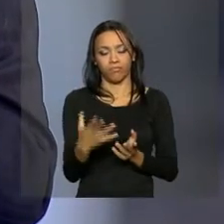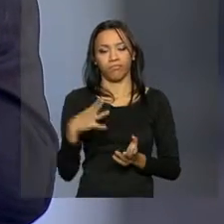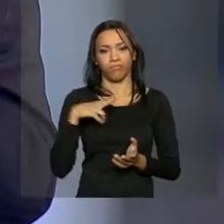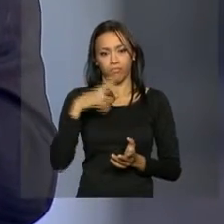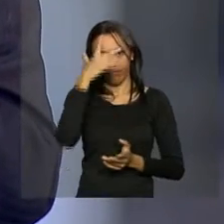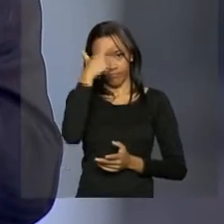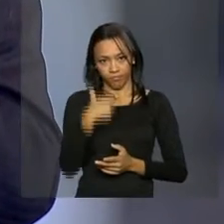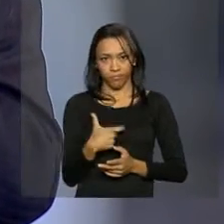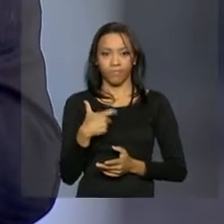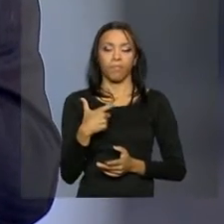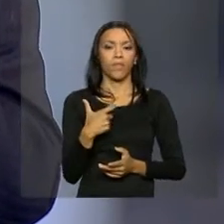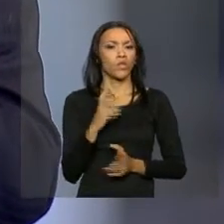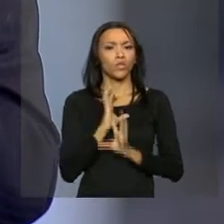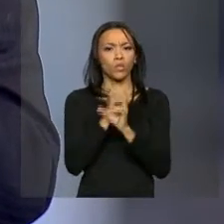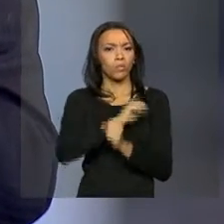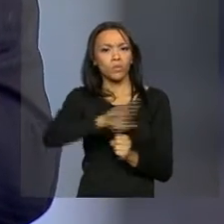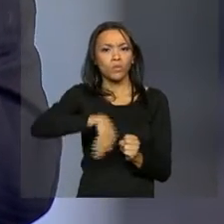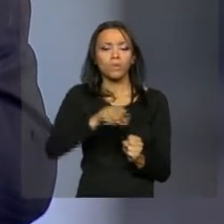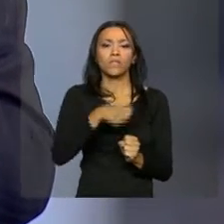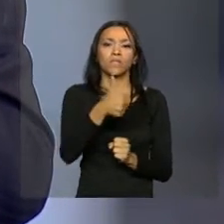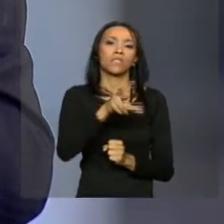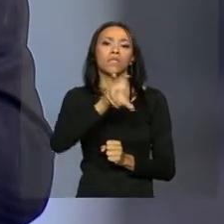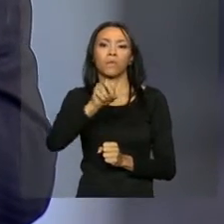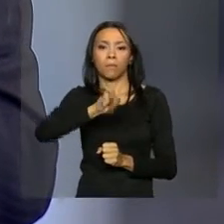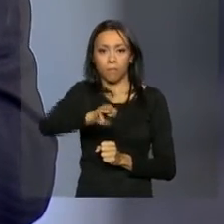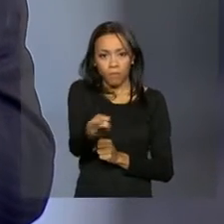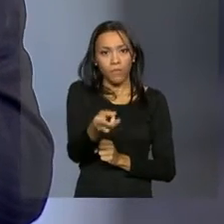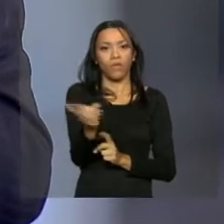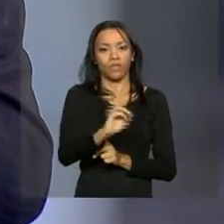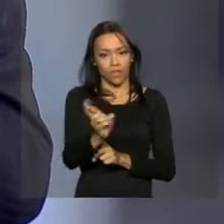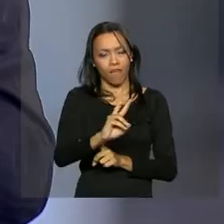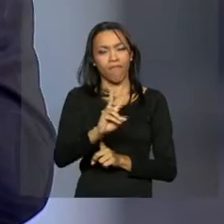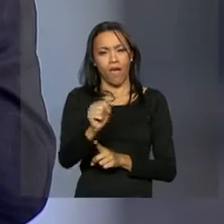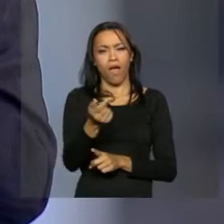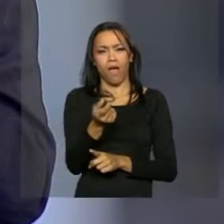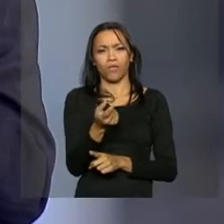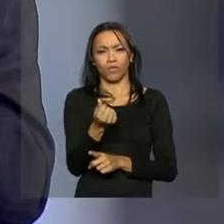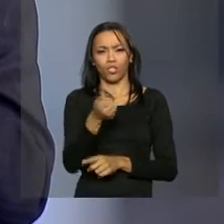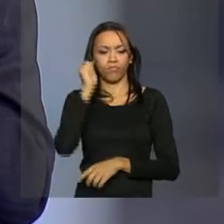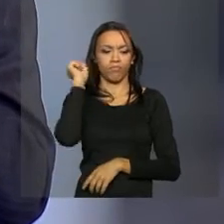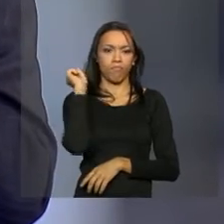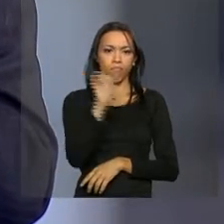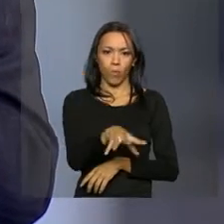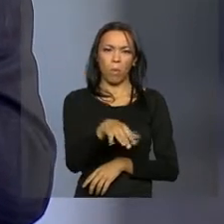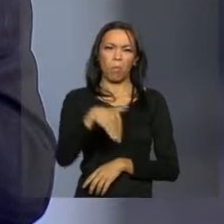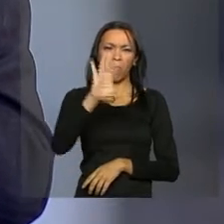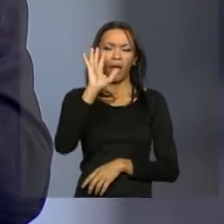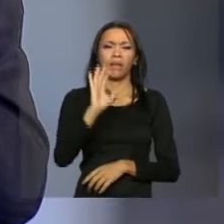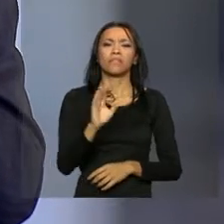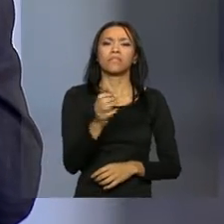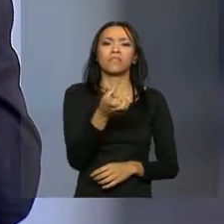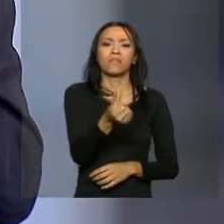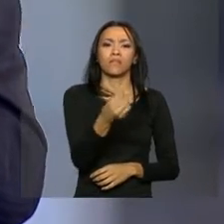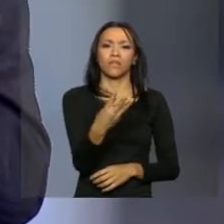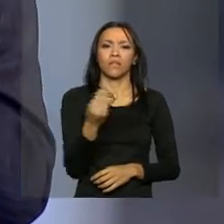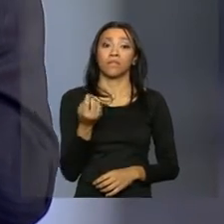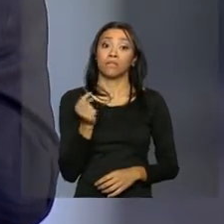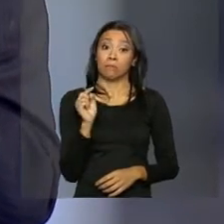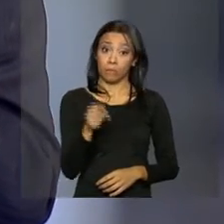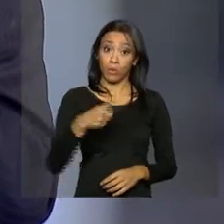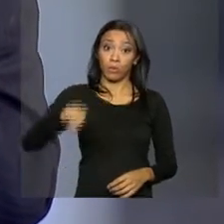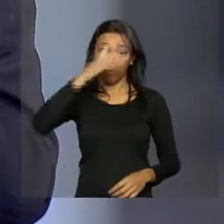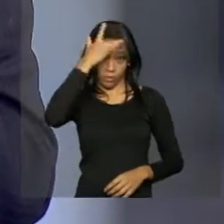Física. Ao todo, 150 milhões de reais vão ser creditados nas contas de mais de 63 mil